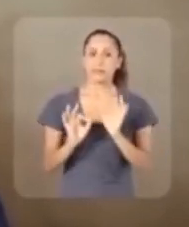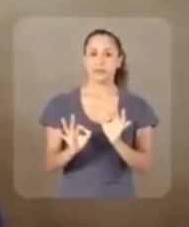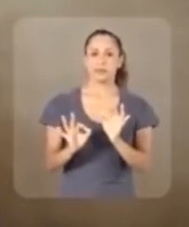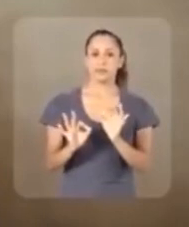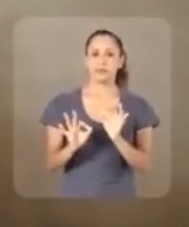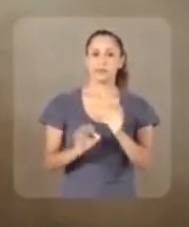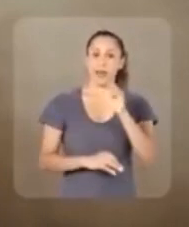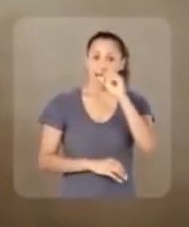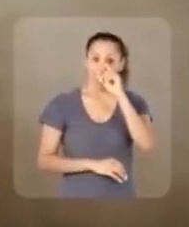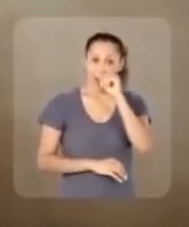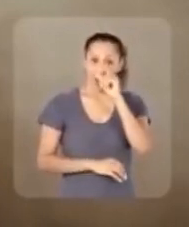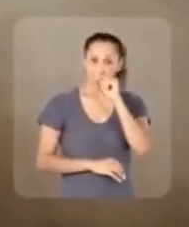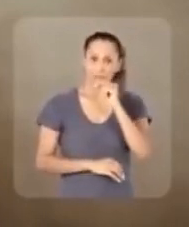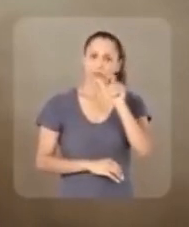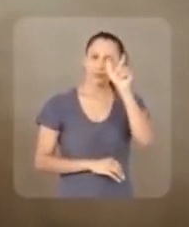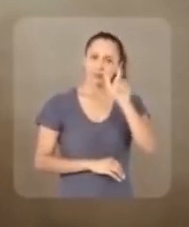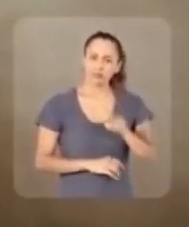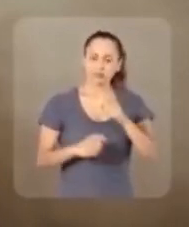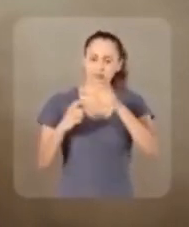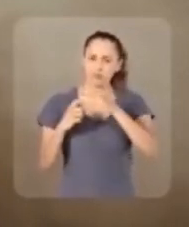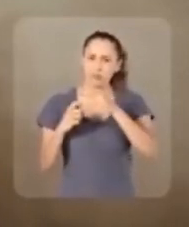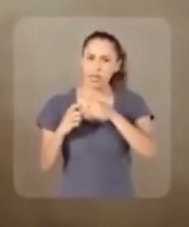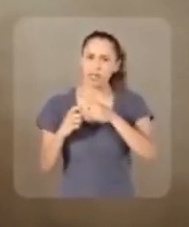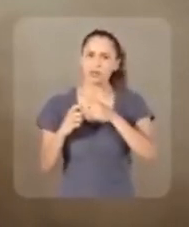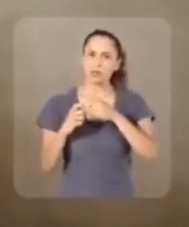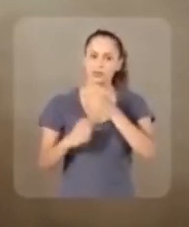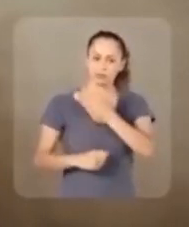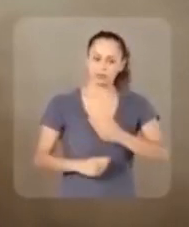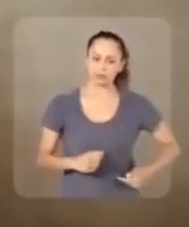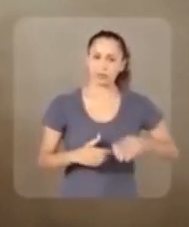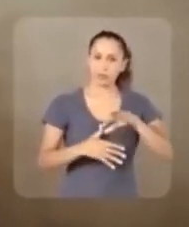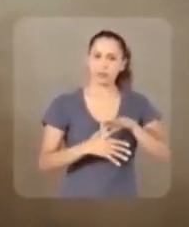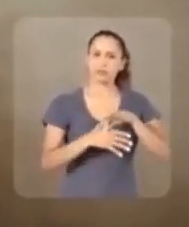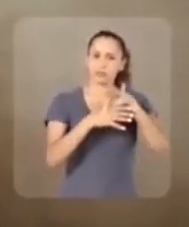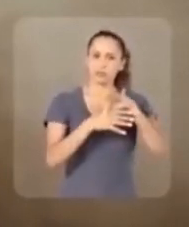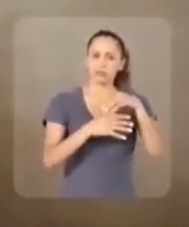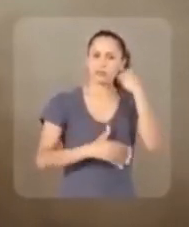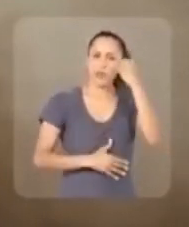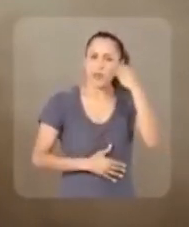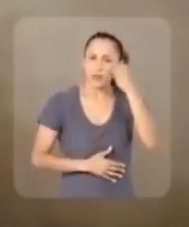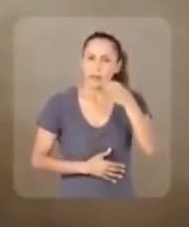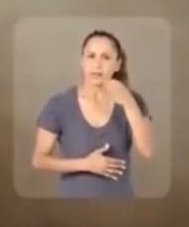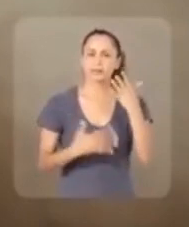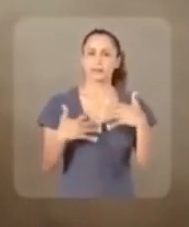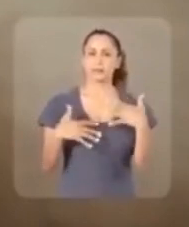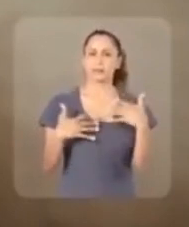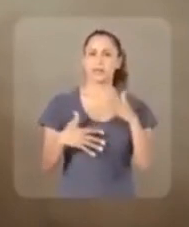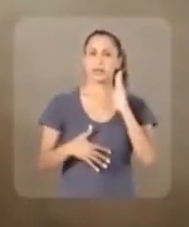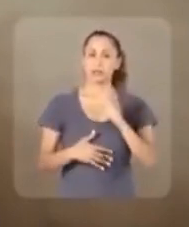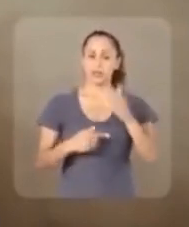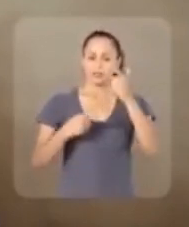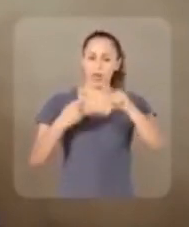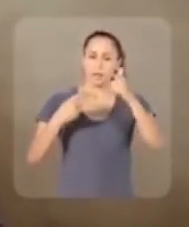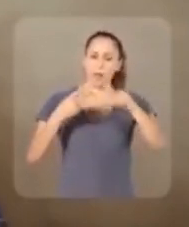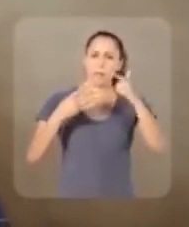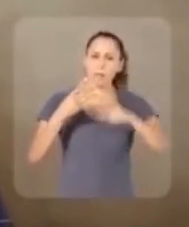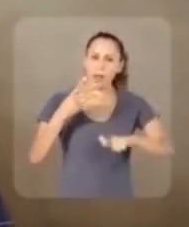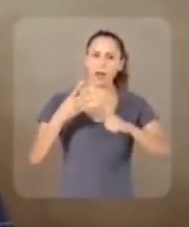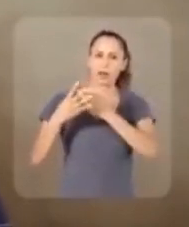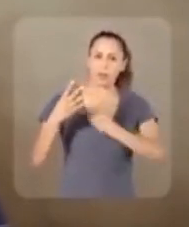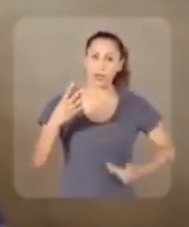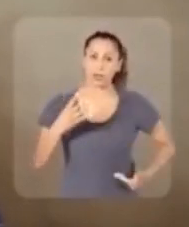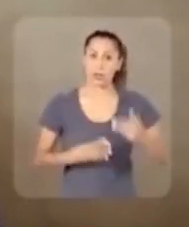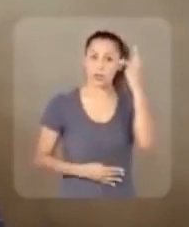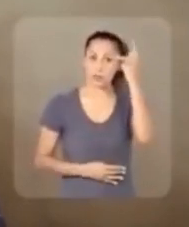tanto precisa. Geraldo Alckmin, médico e homem público de grande experiência. Governou São Paulo